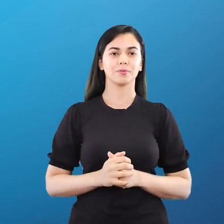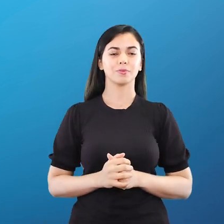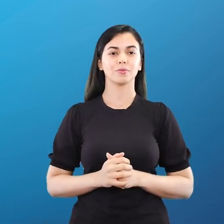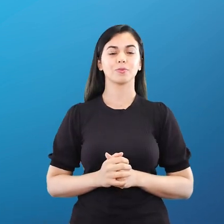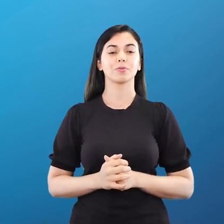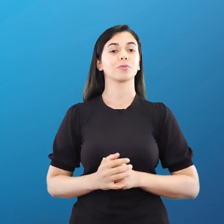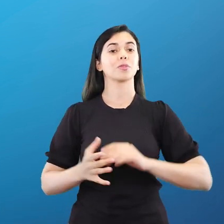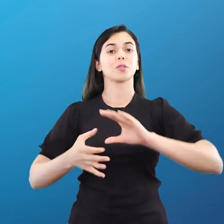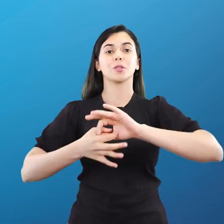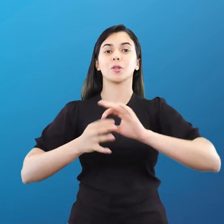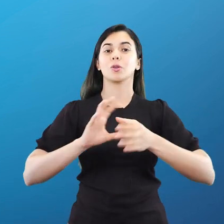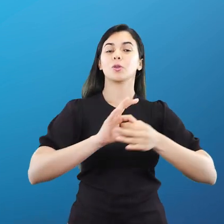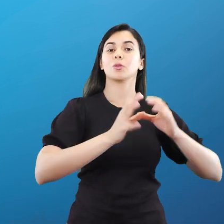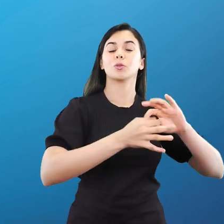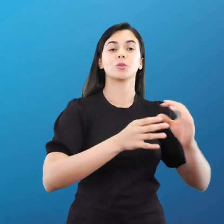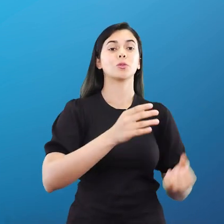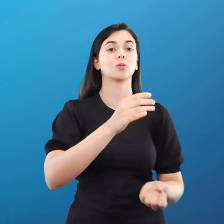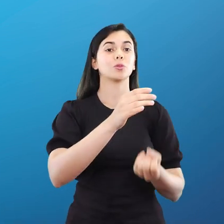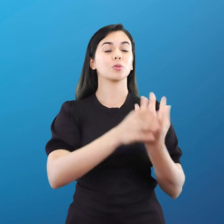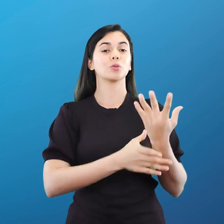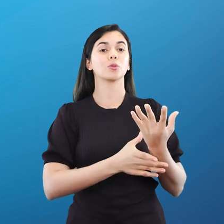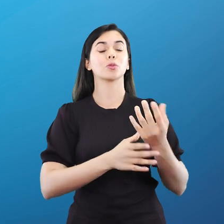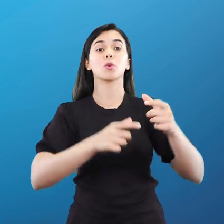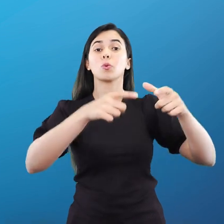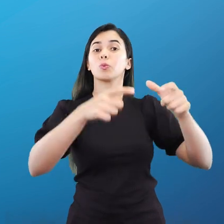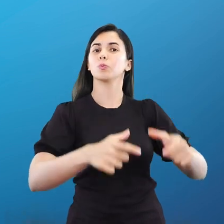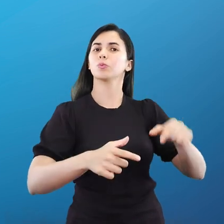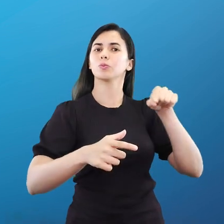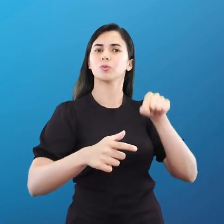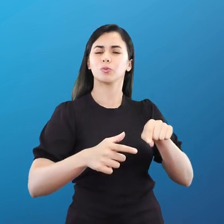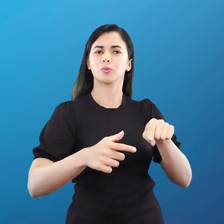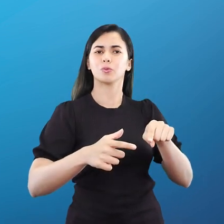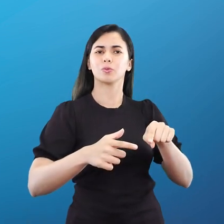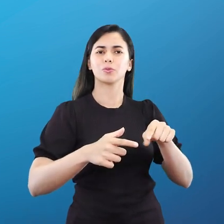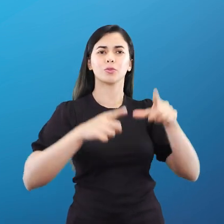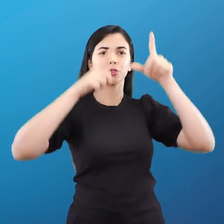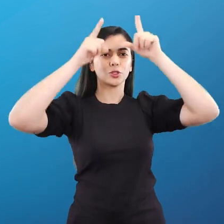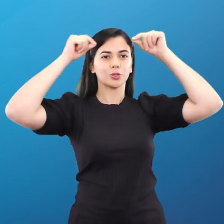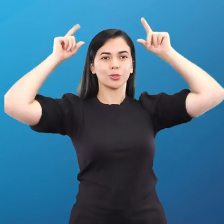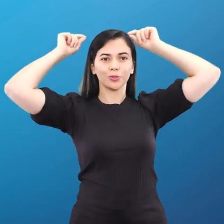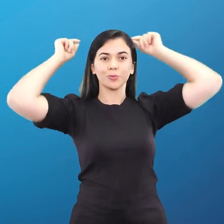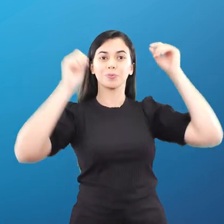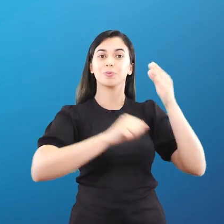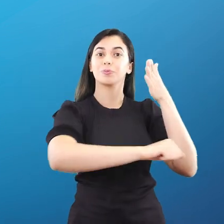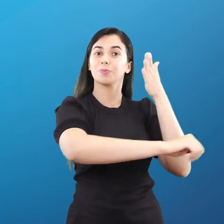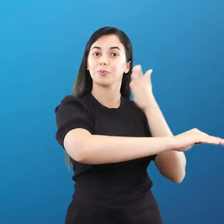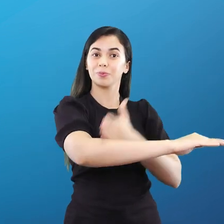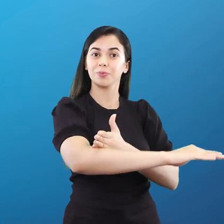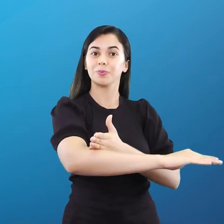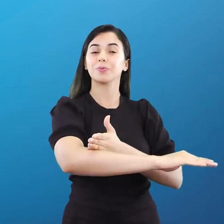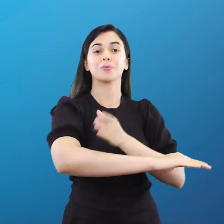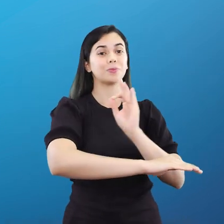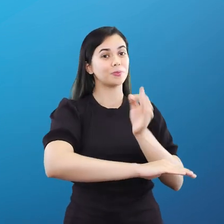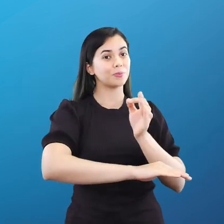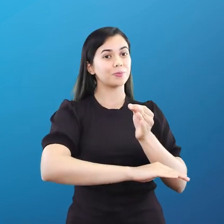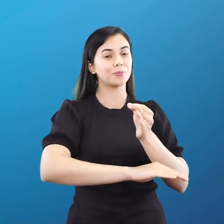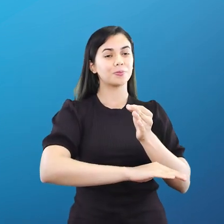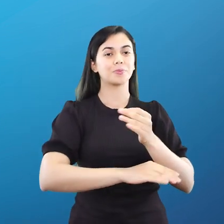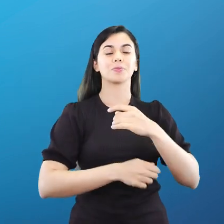Jogos Olímpicos têm suas raízes aonde? Na Grécia Antiga, isso mesmo,